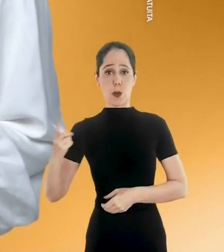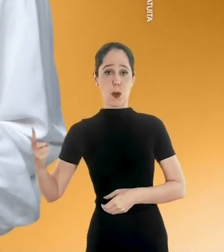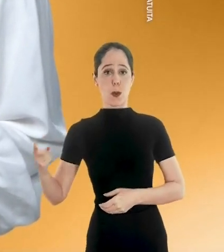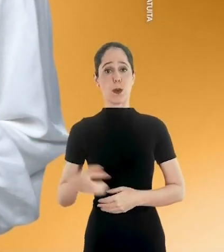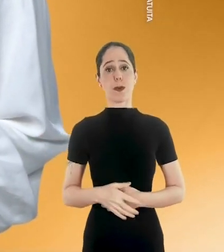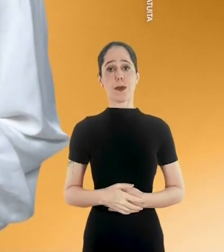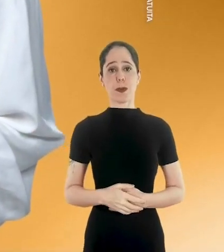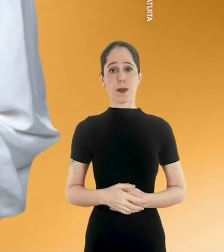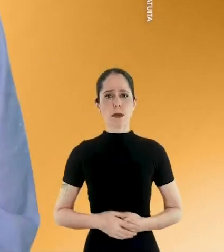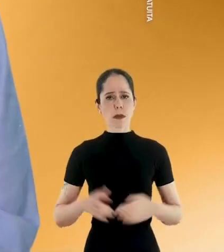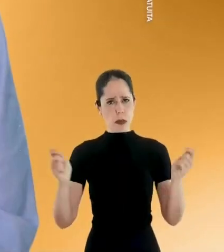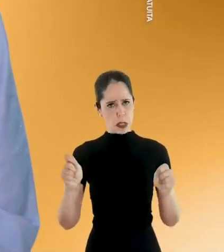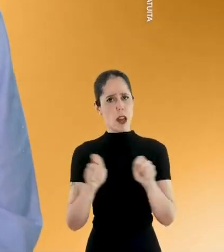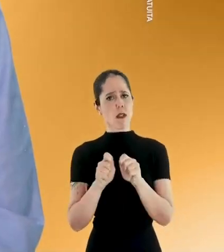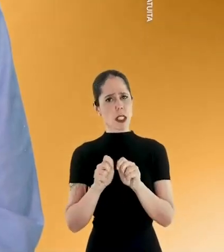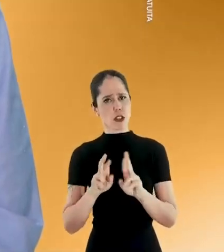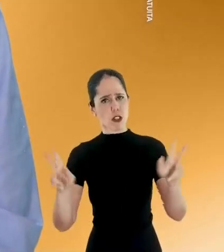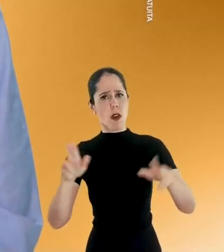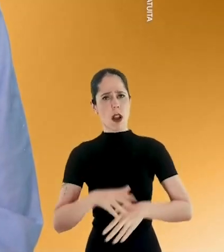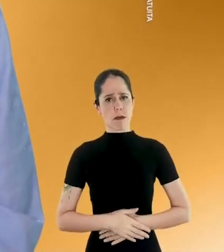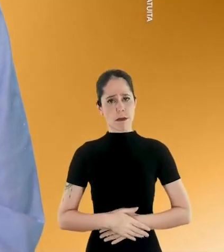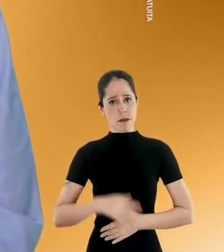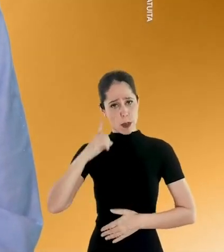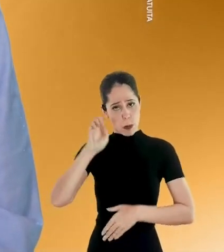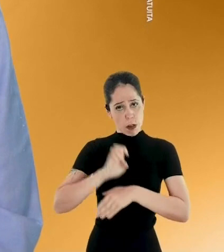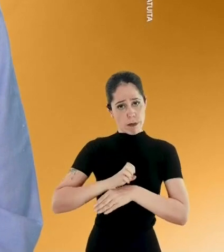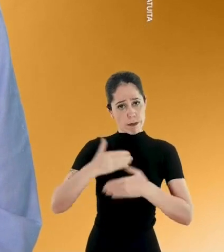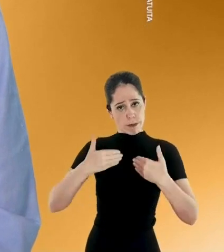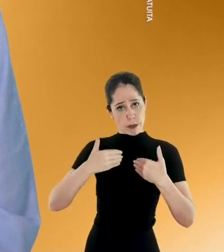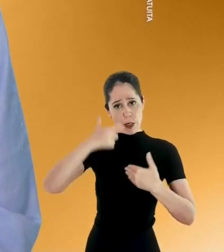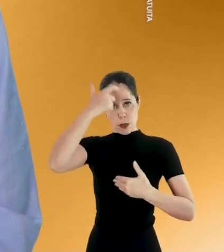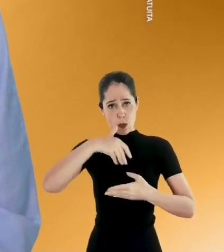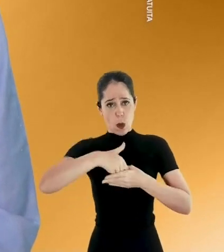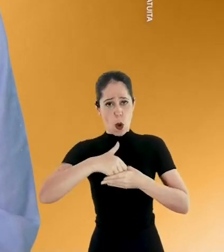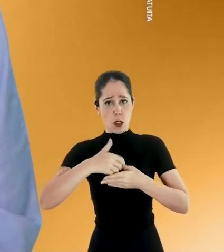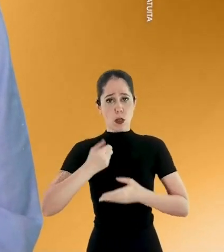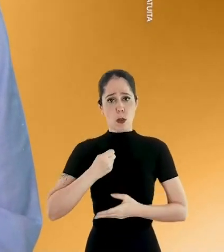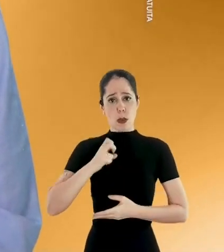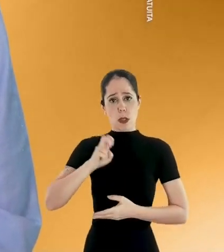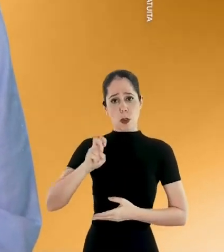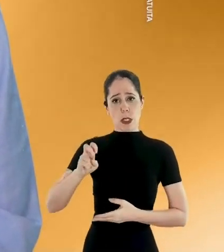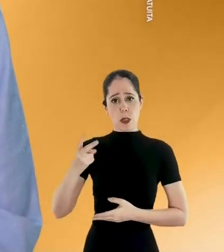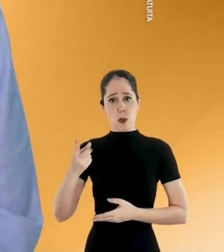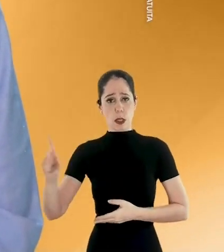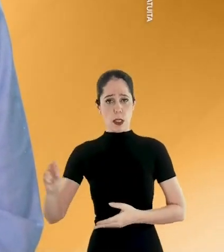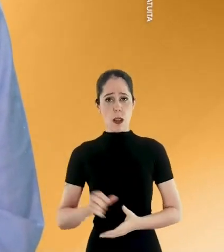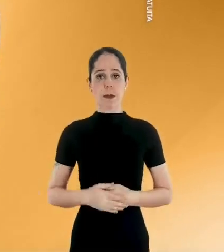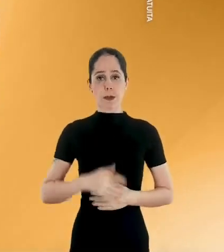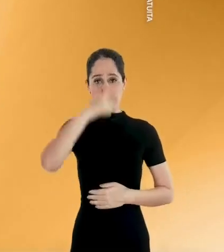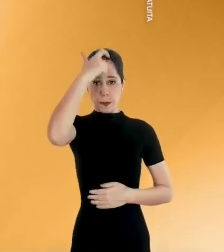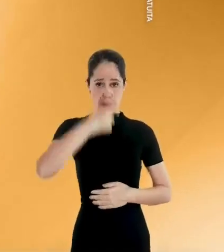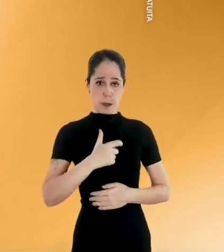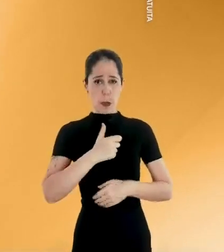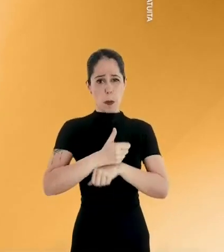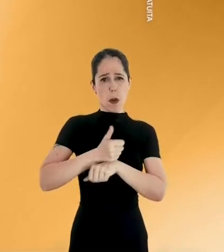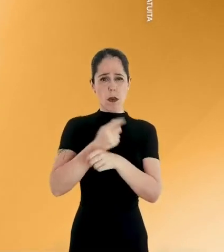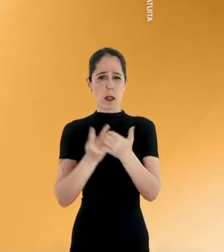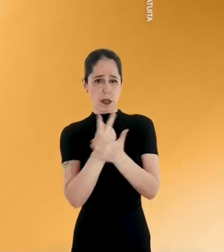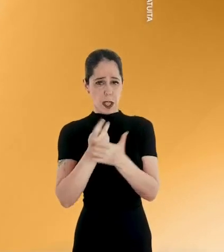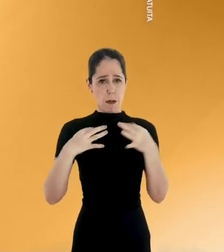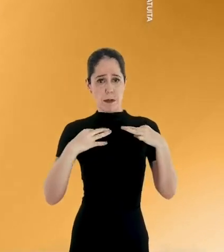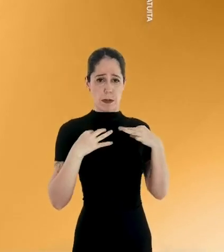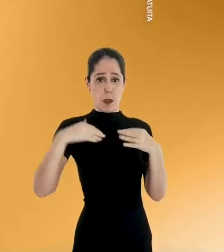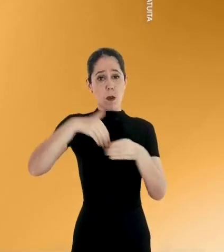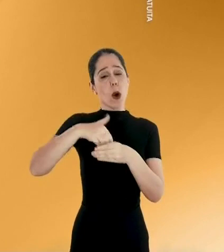55111. É possível fazer diferente. Para deputada estadual, vote Pablo, 55210. Sou o estilista